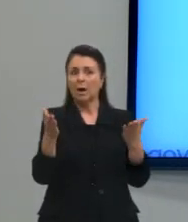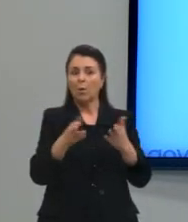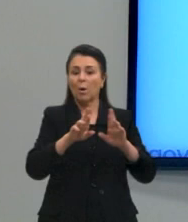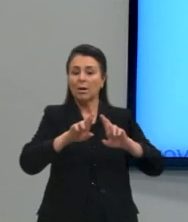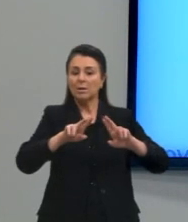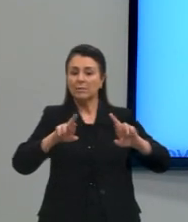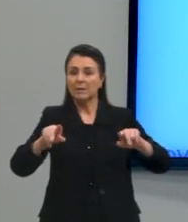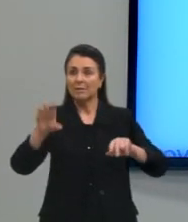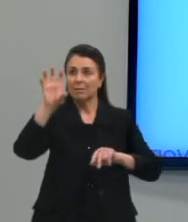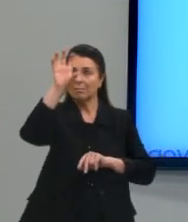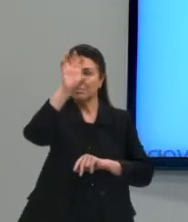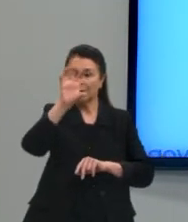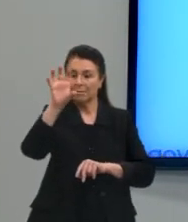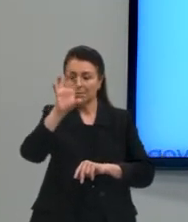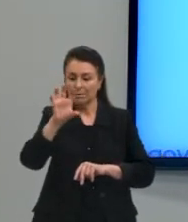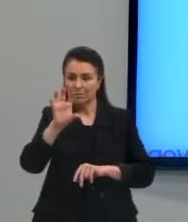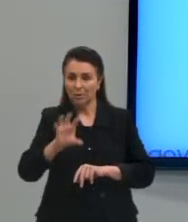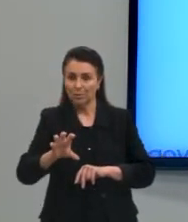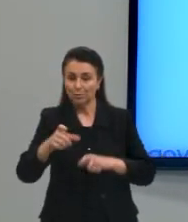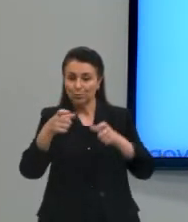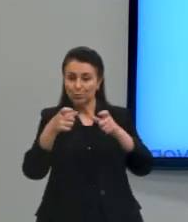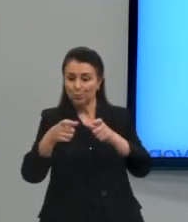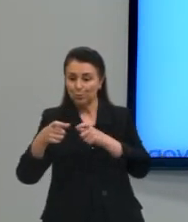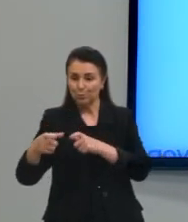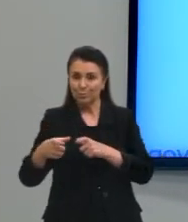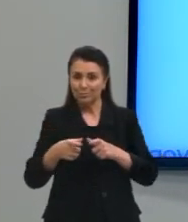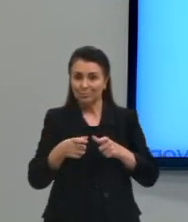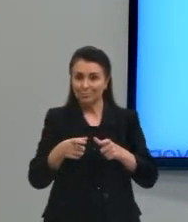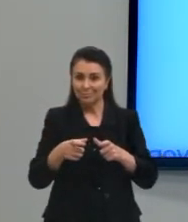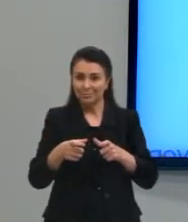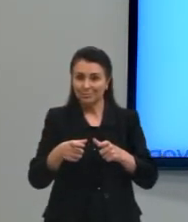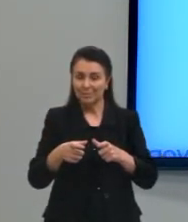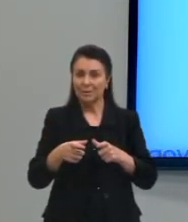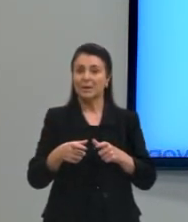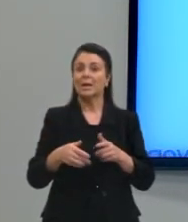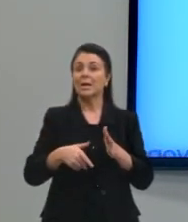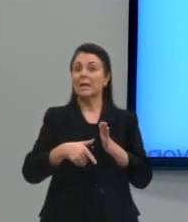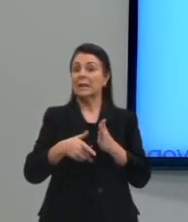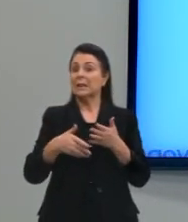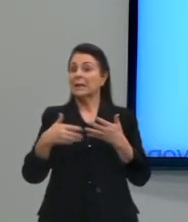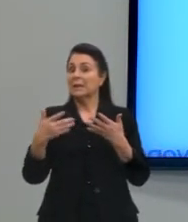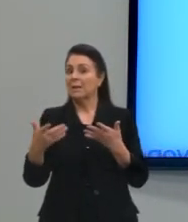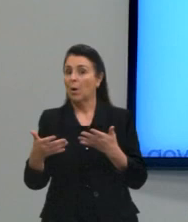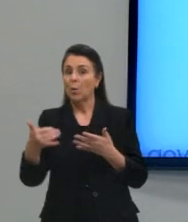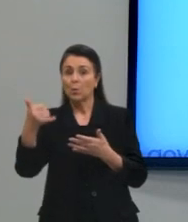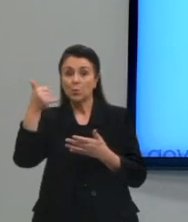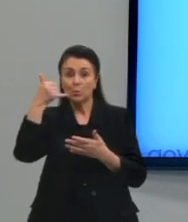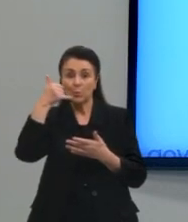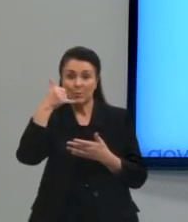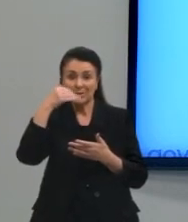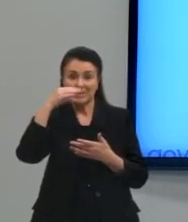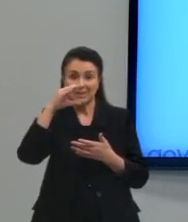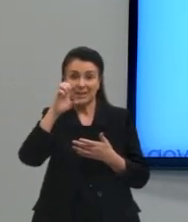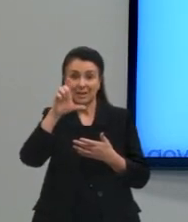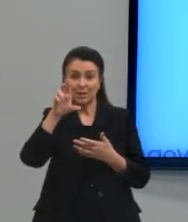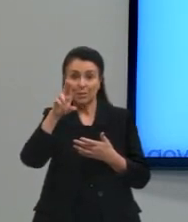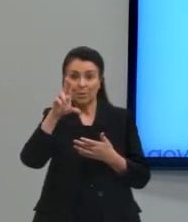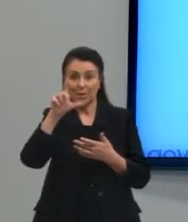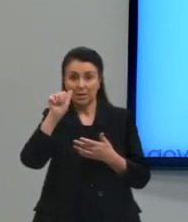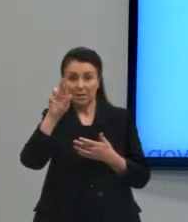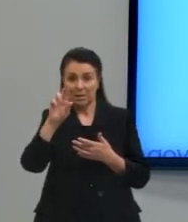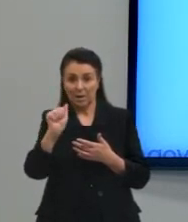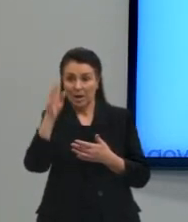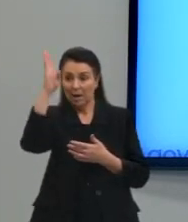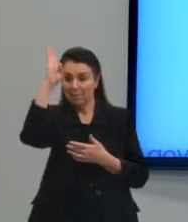regionais. Então, aquele exemplo que eu dei lá para vocês, do celular no Brasil e o telemóvel em Portugal,